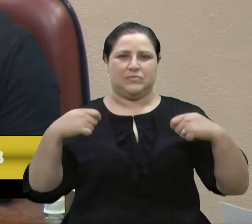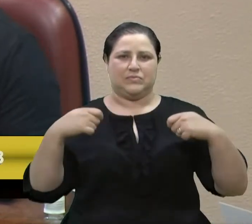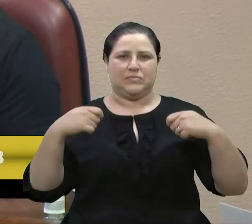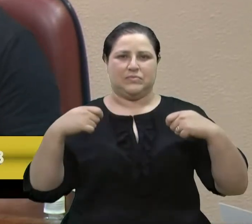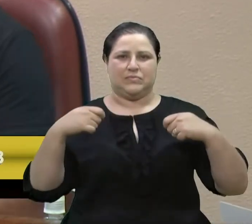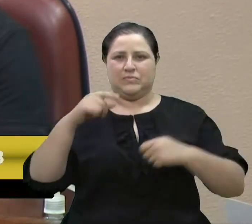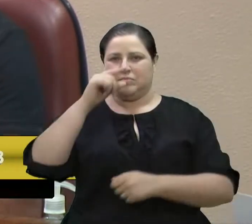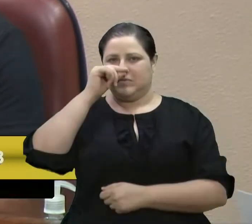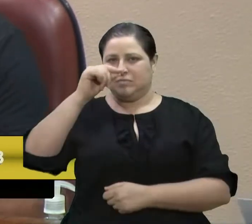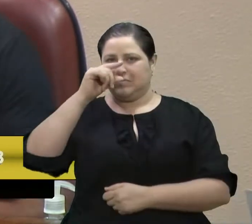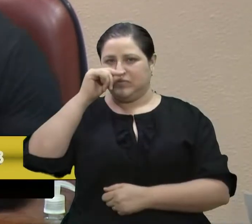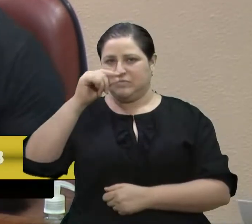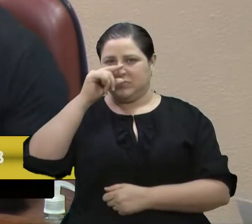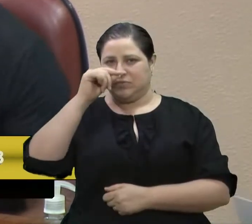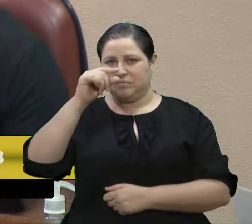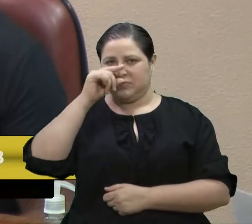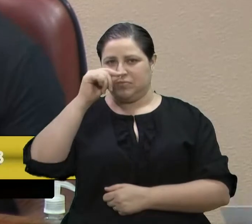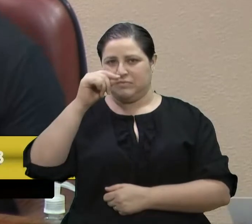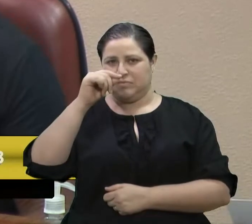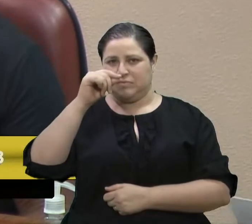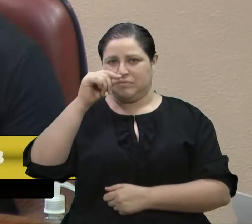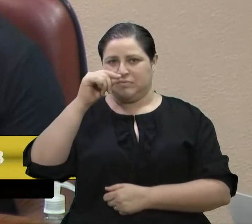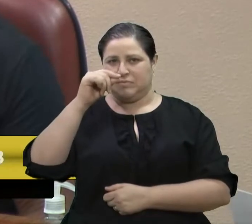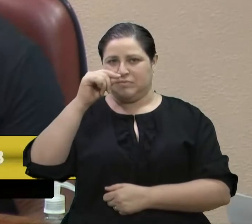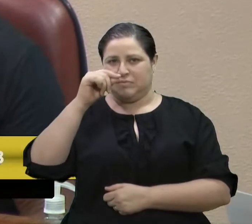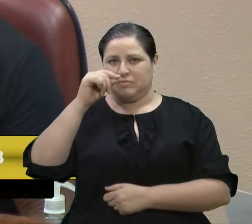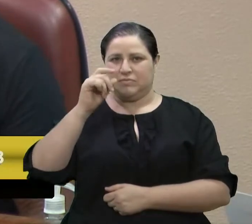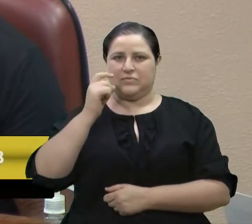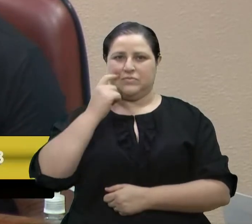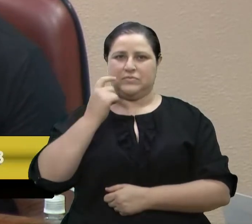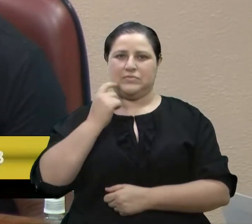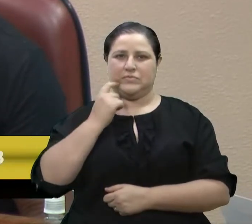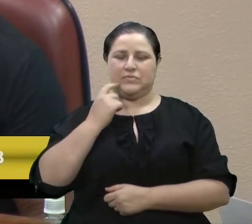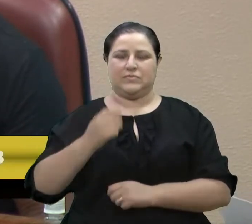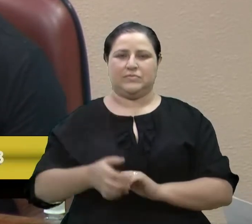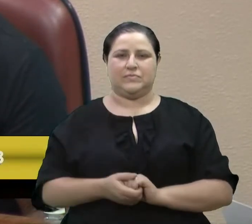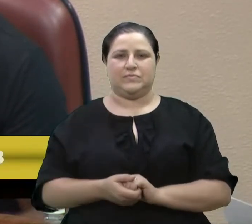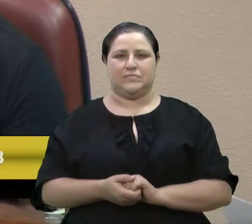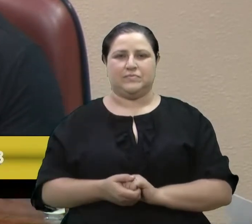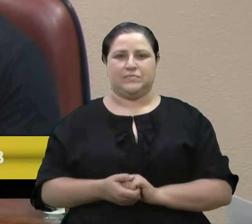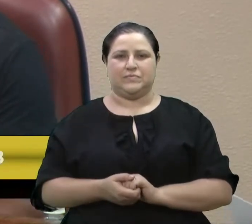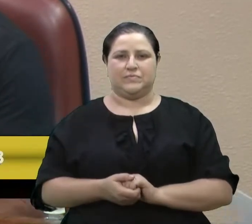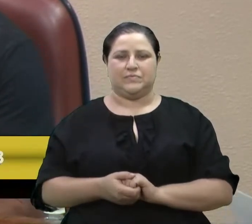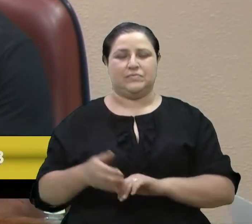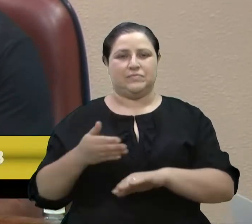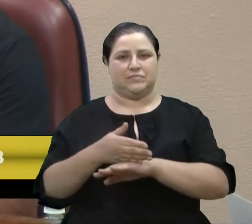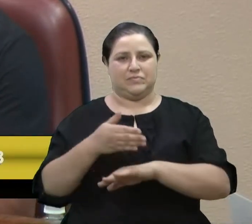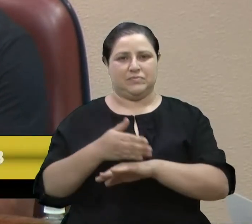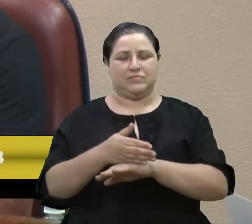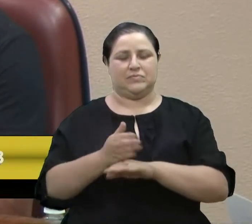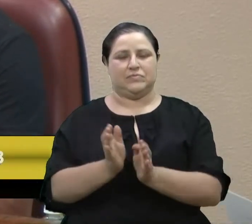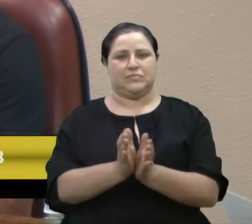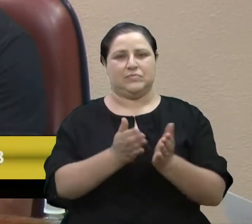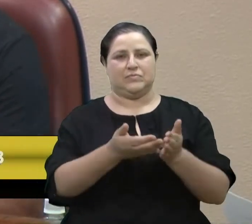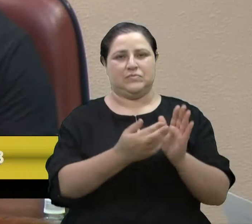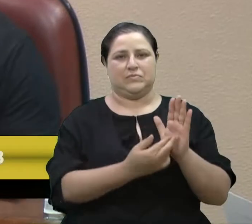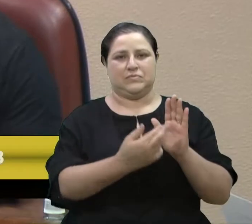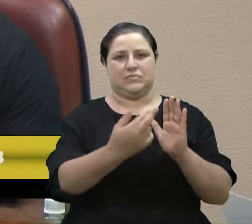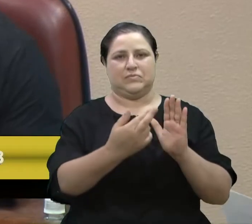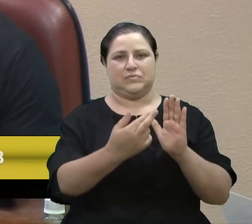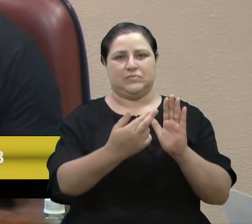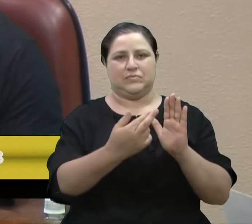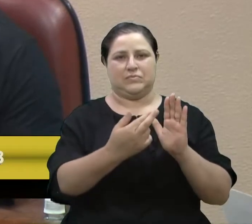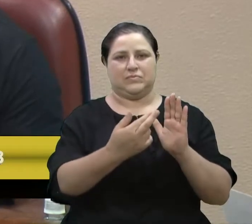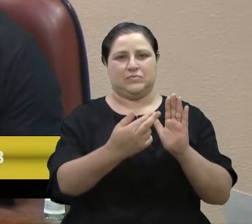Fantinel, e Wagner Petri. Membros da comissão representativa, Alexandre Bortoluz,